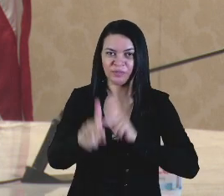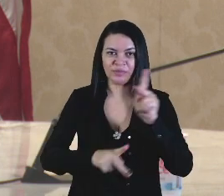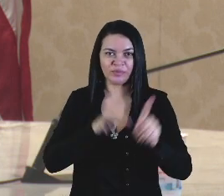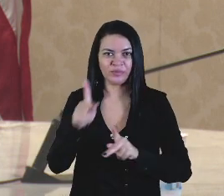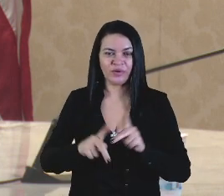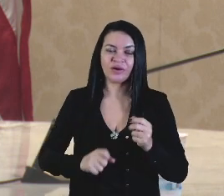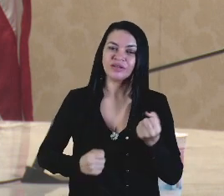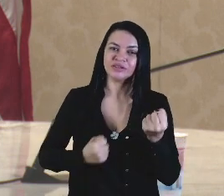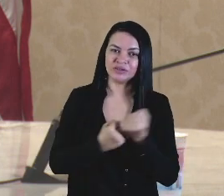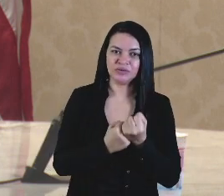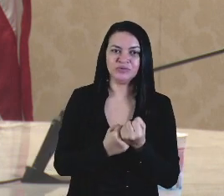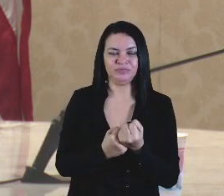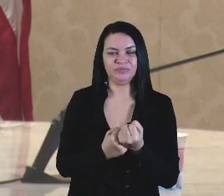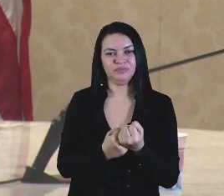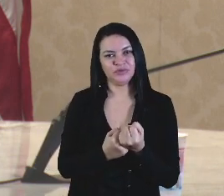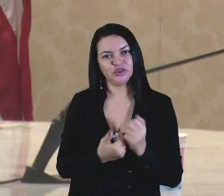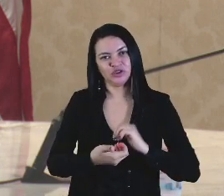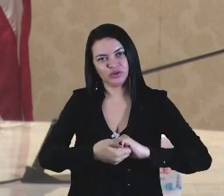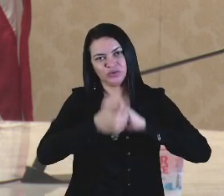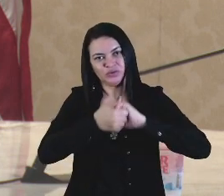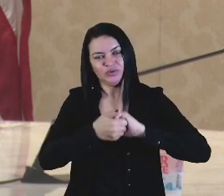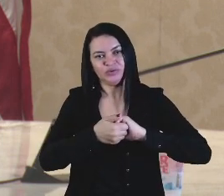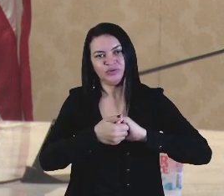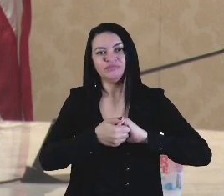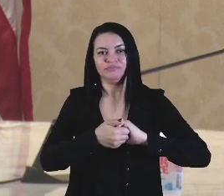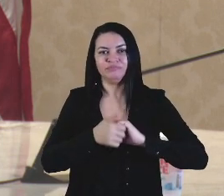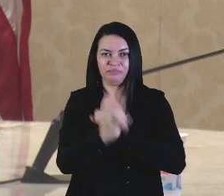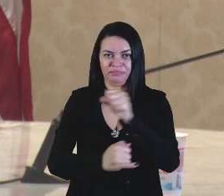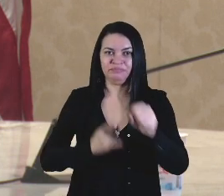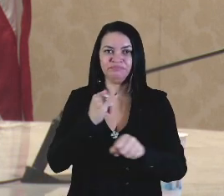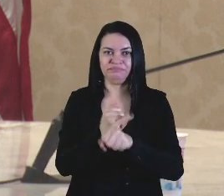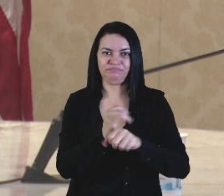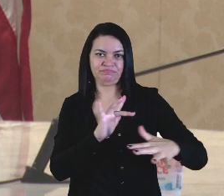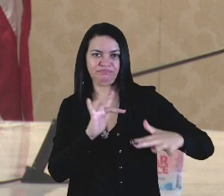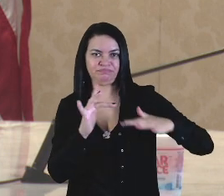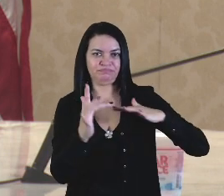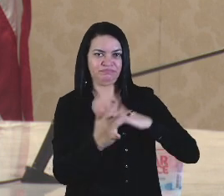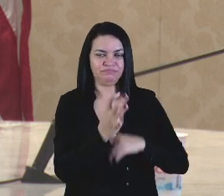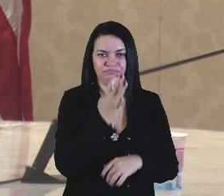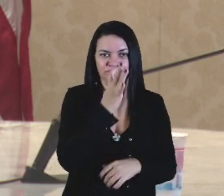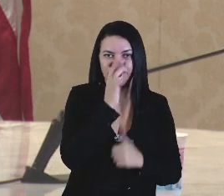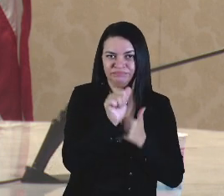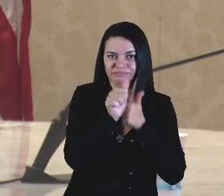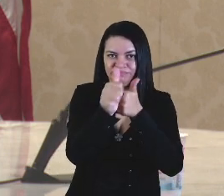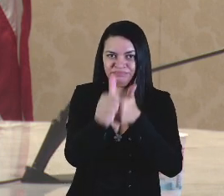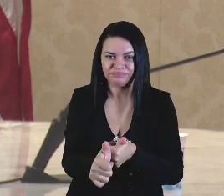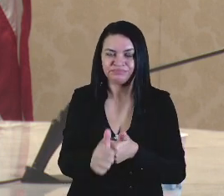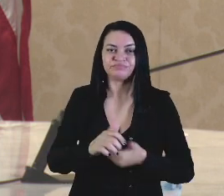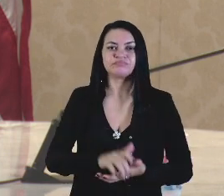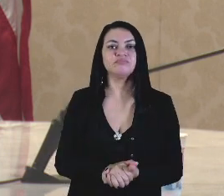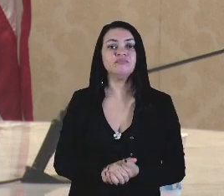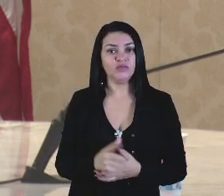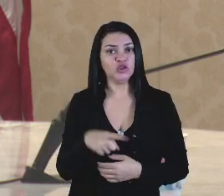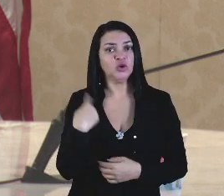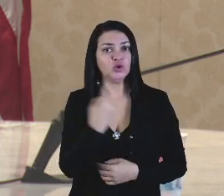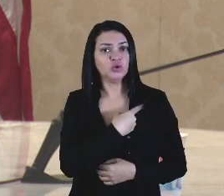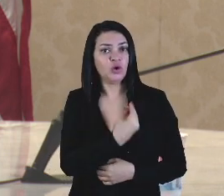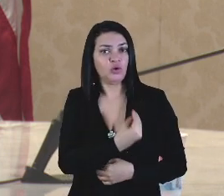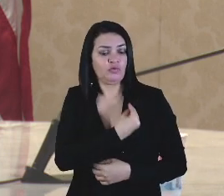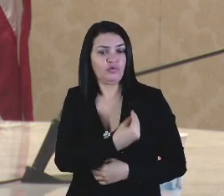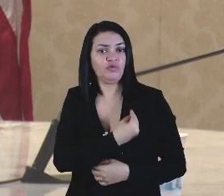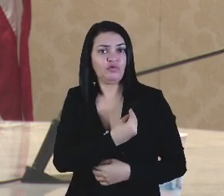acompanha por intermédio da internet. Nós estamos vivendo a semana